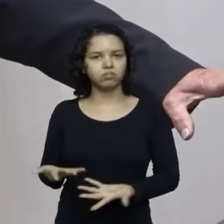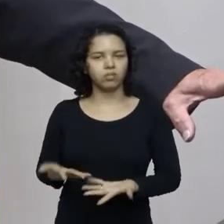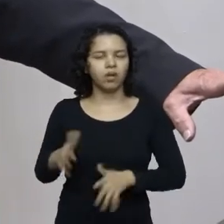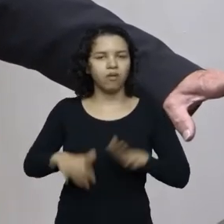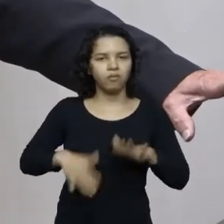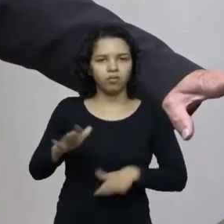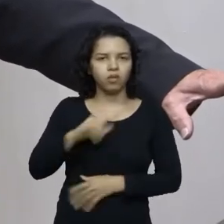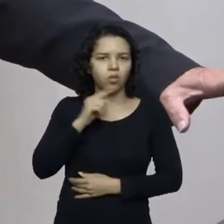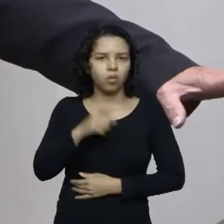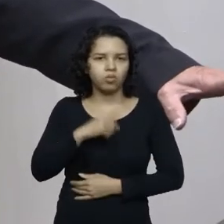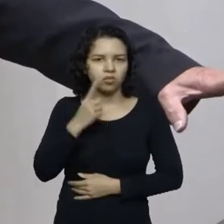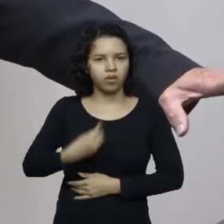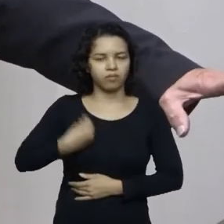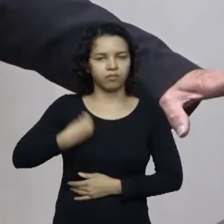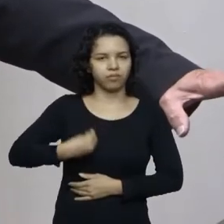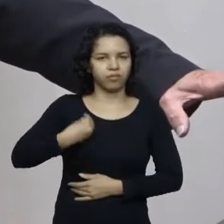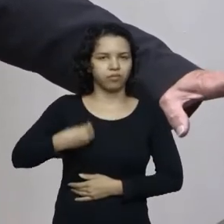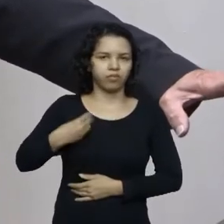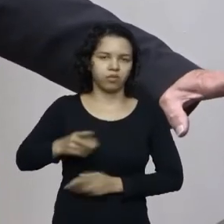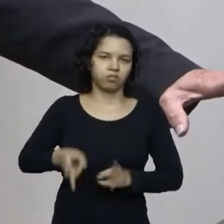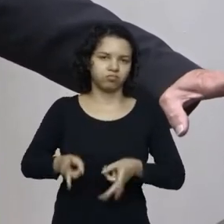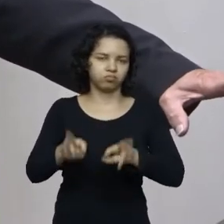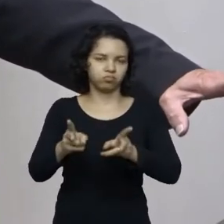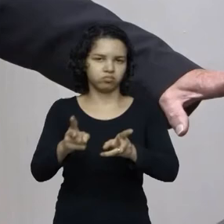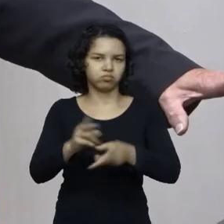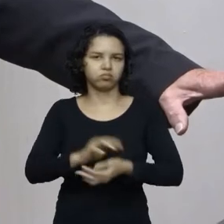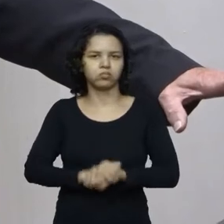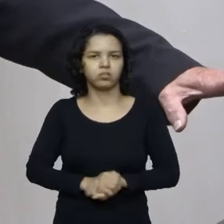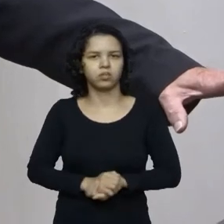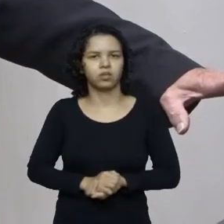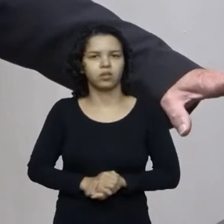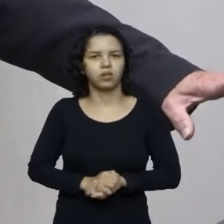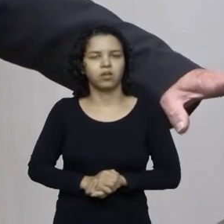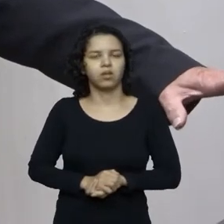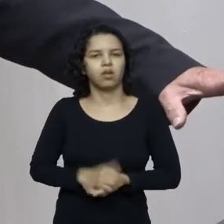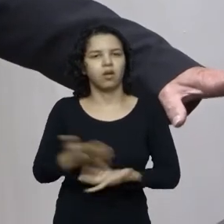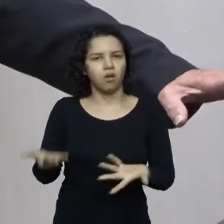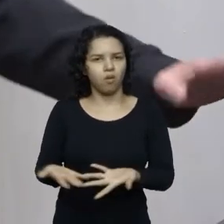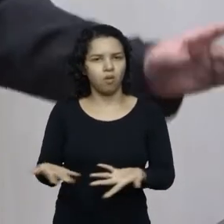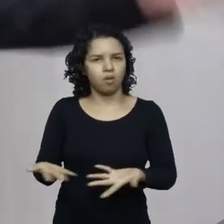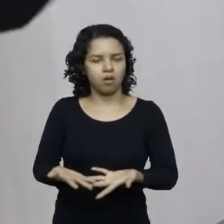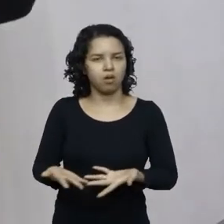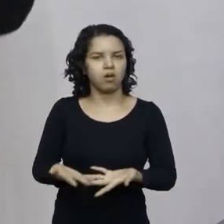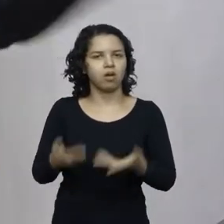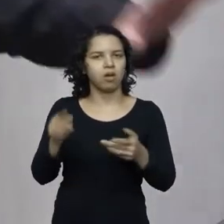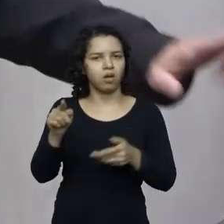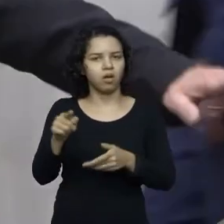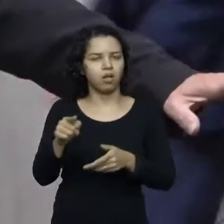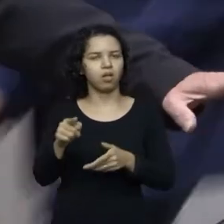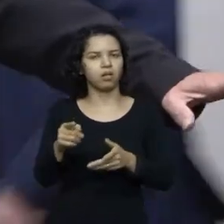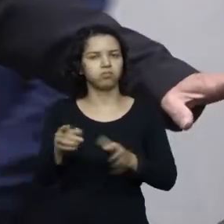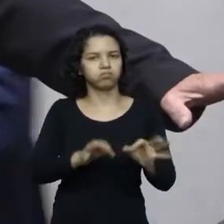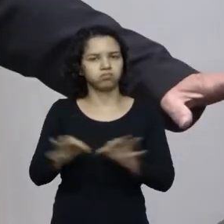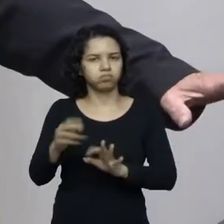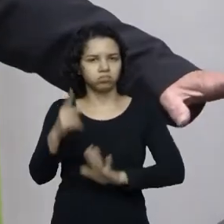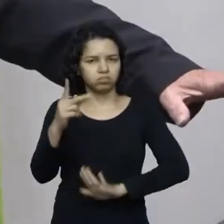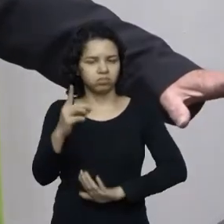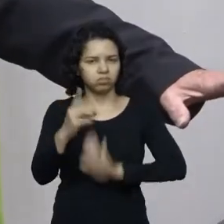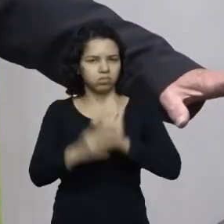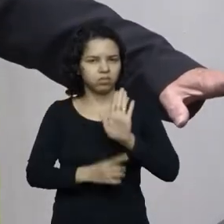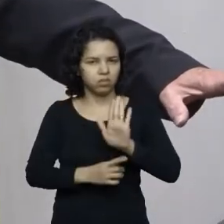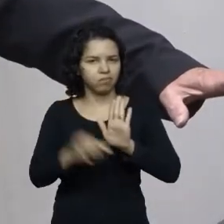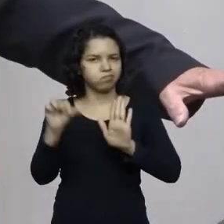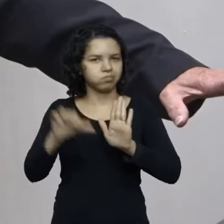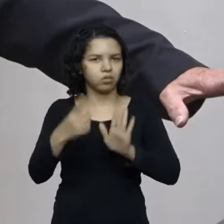poder sobreviver e a propriedade lá junto a um decreto furado que já está 18 anos que não foi